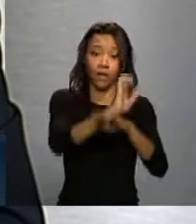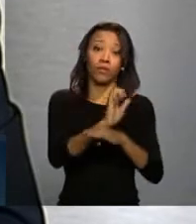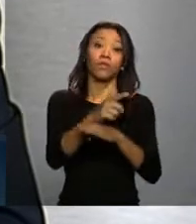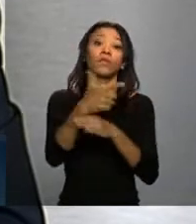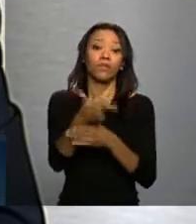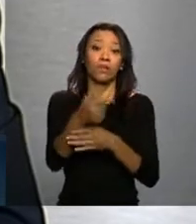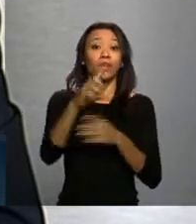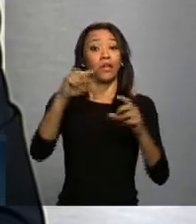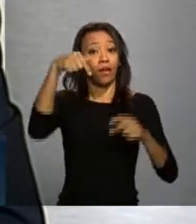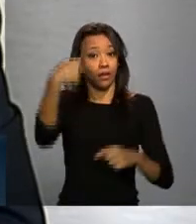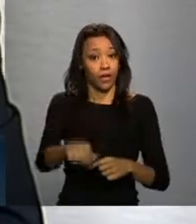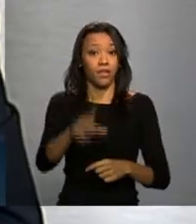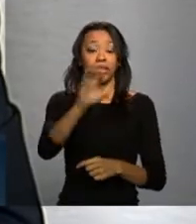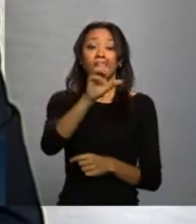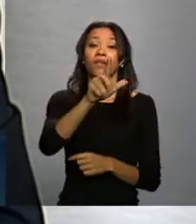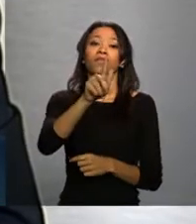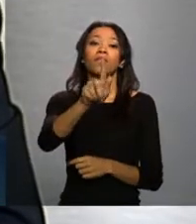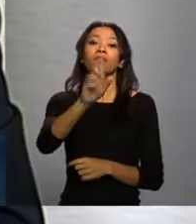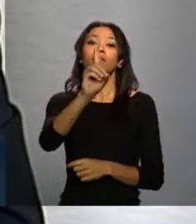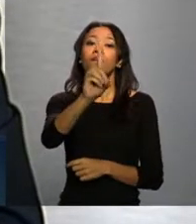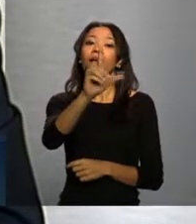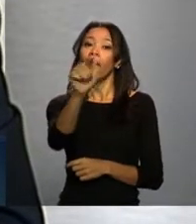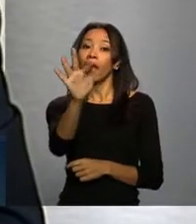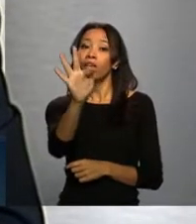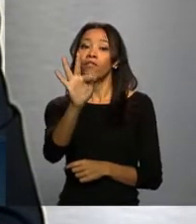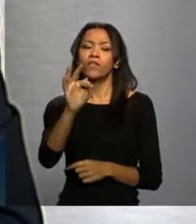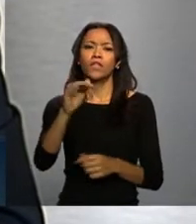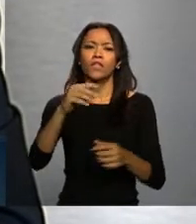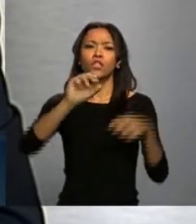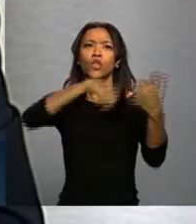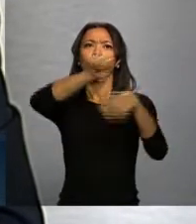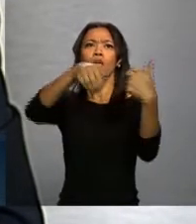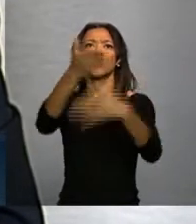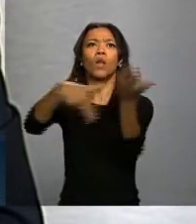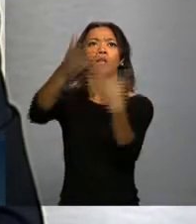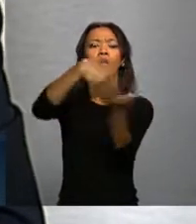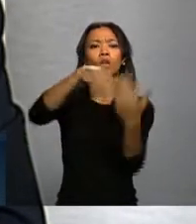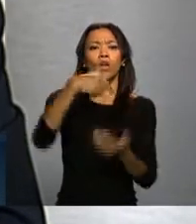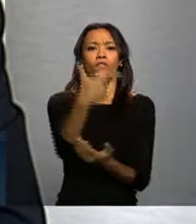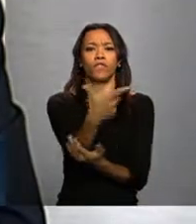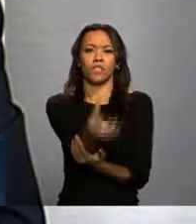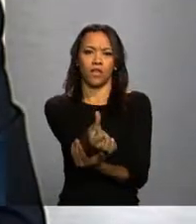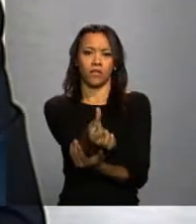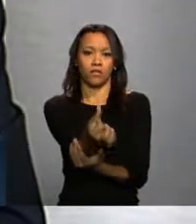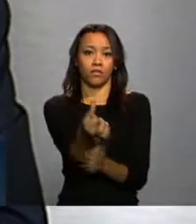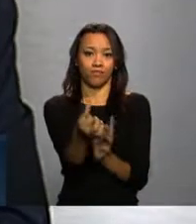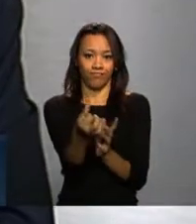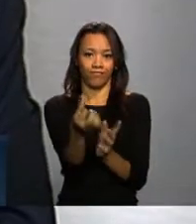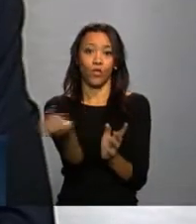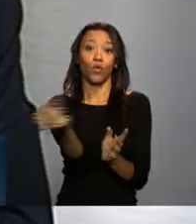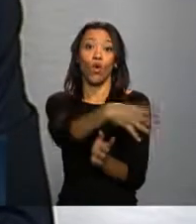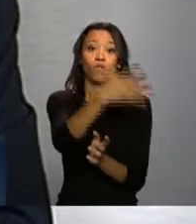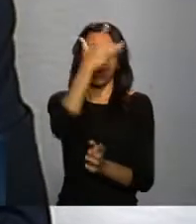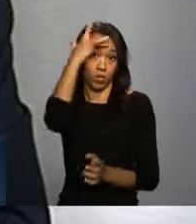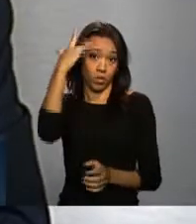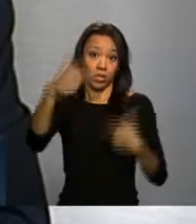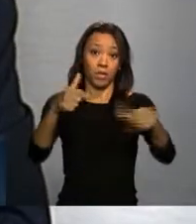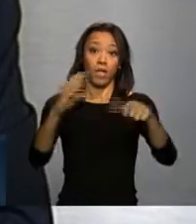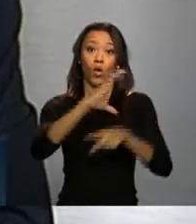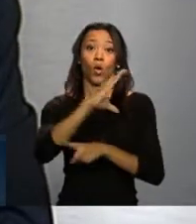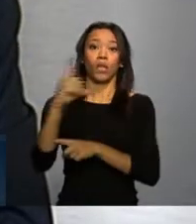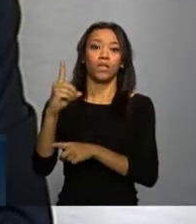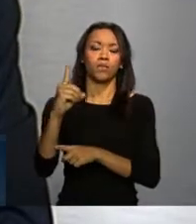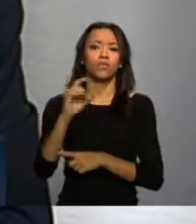nós tivemos a troca de 23 secretários de Estado. só quatro foram mantidos. Não